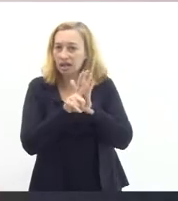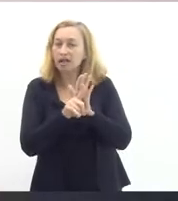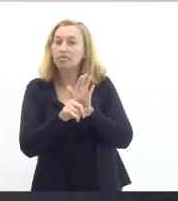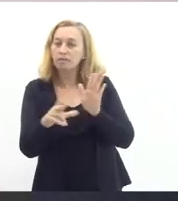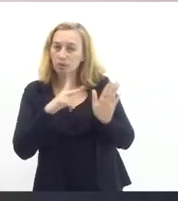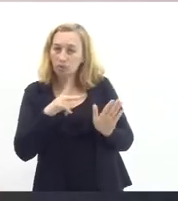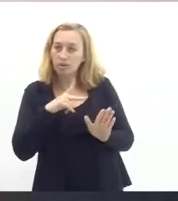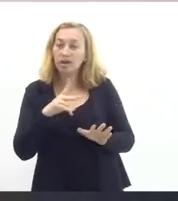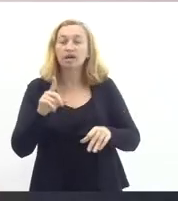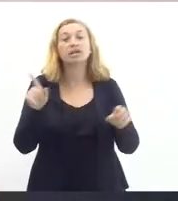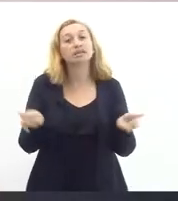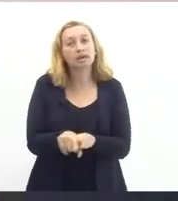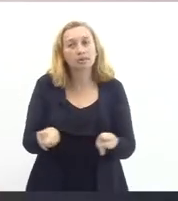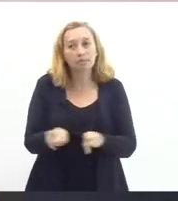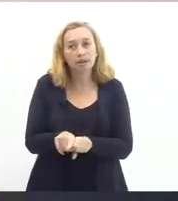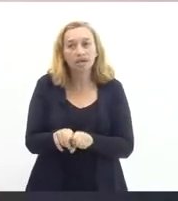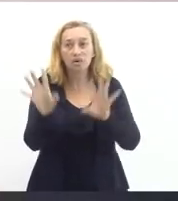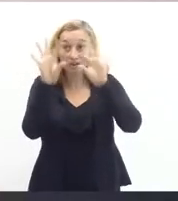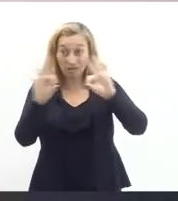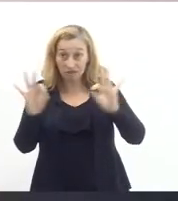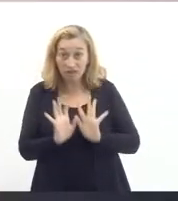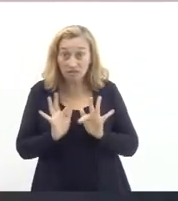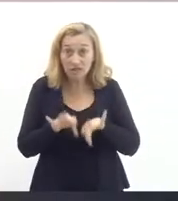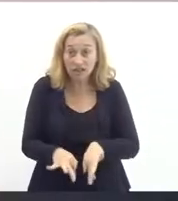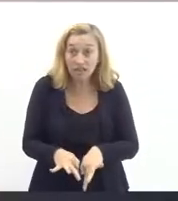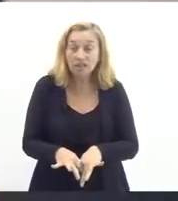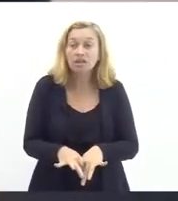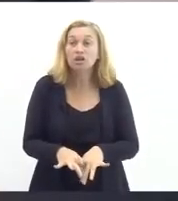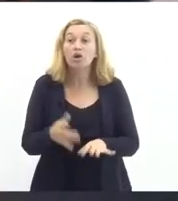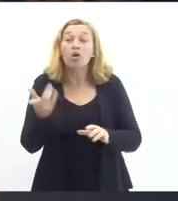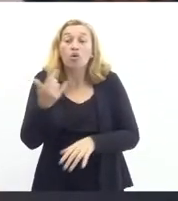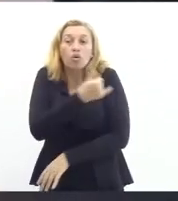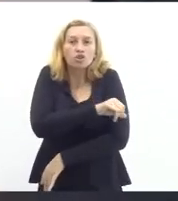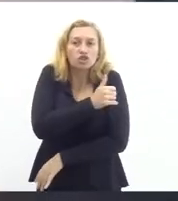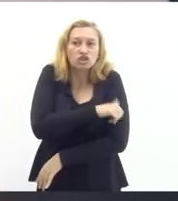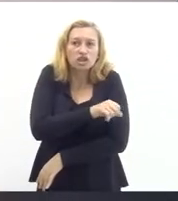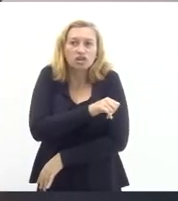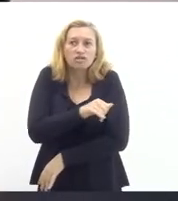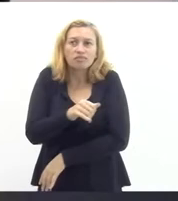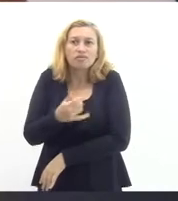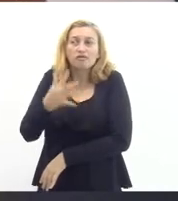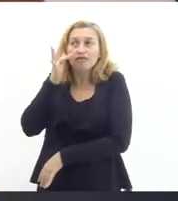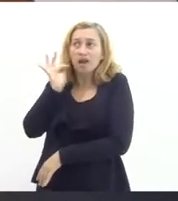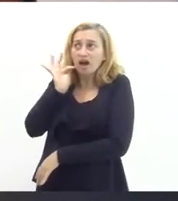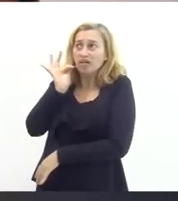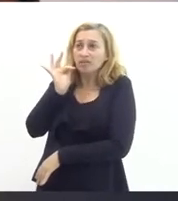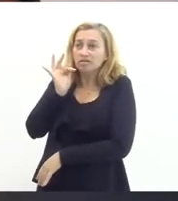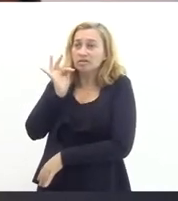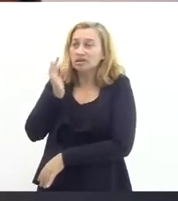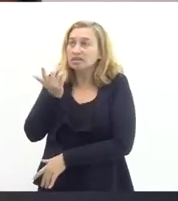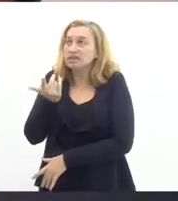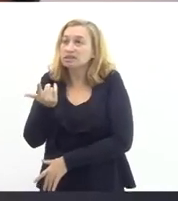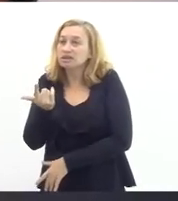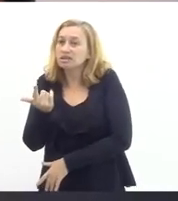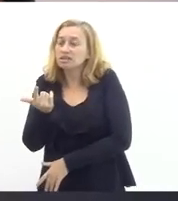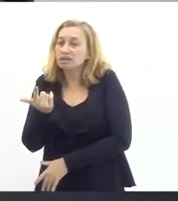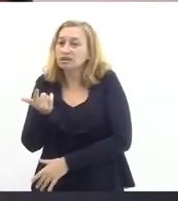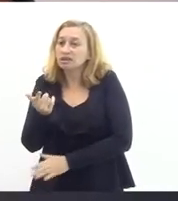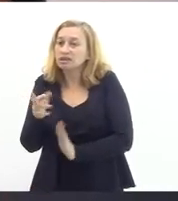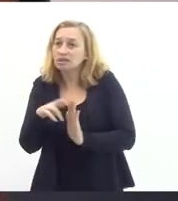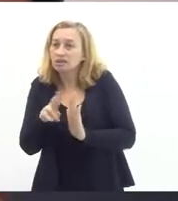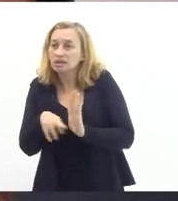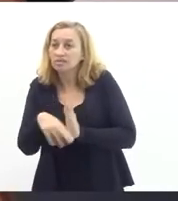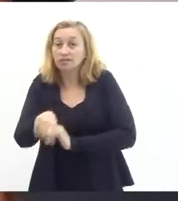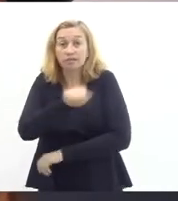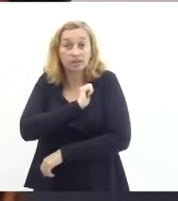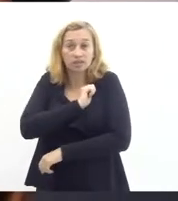E mais ainda, e com essa frase concluo, mais ainda porque o Rio de Janeiro ainda está, Flávio, numa situação de limbo em relação ao regime de recuperação